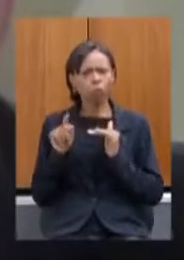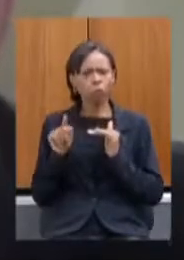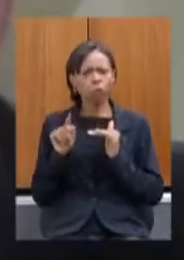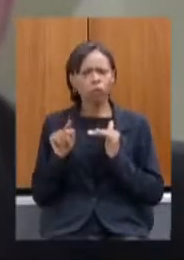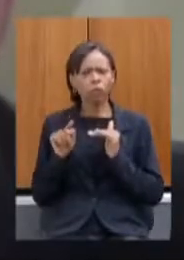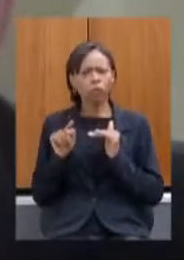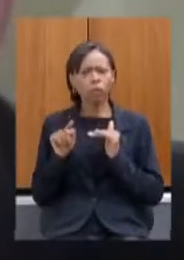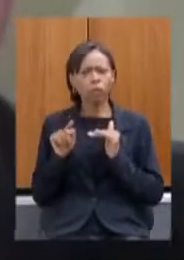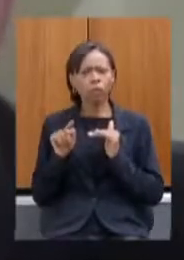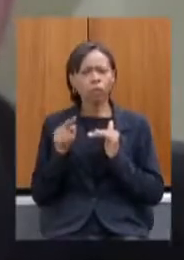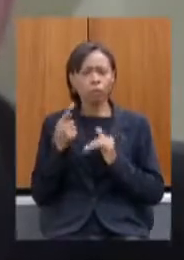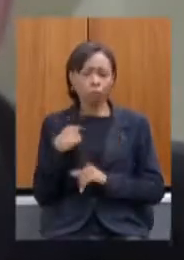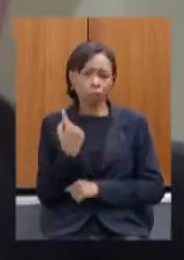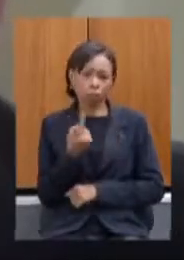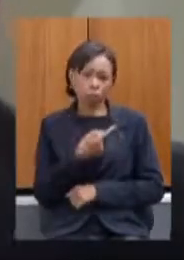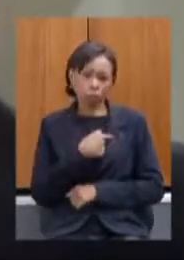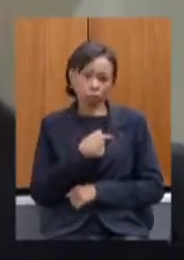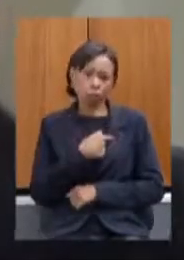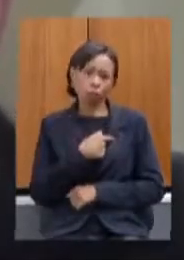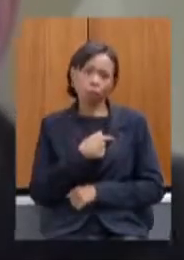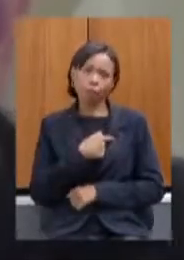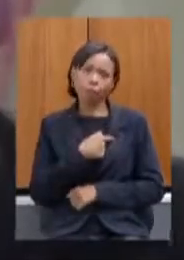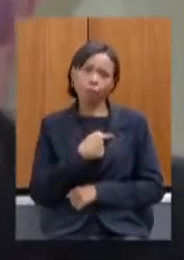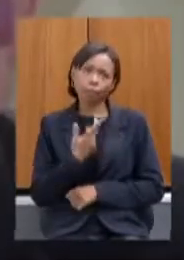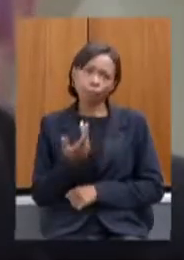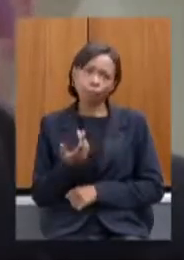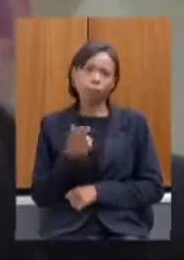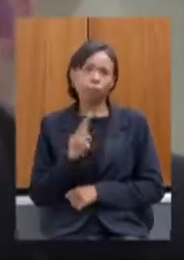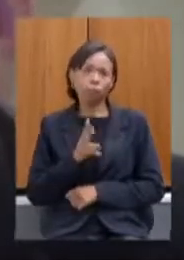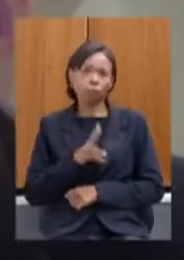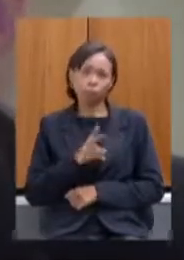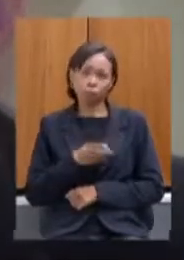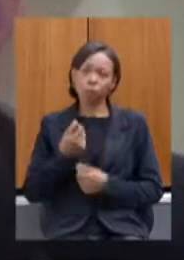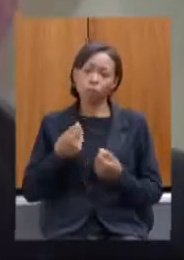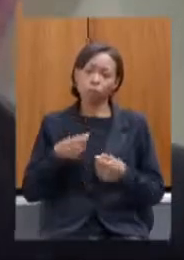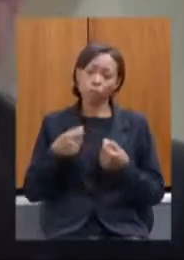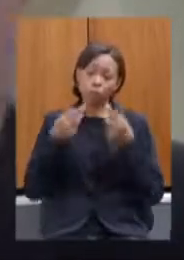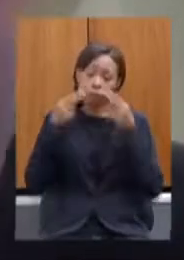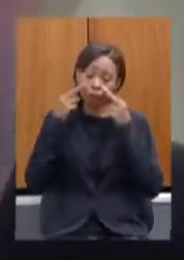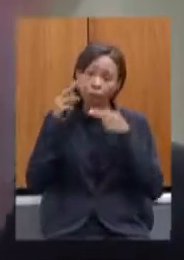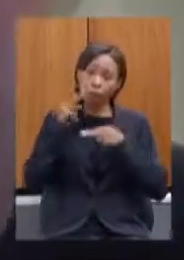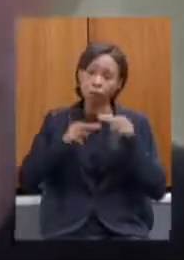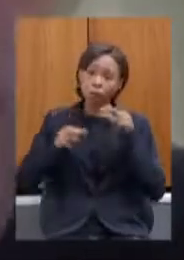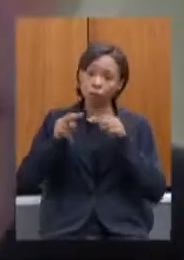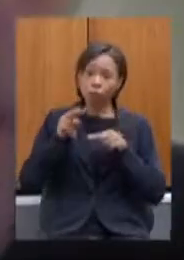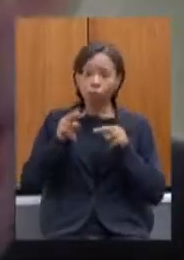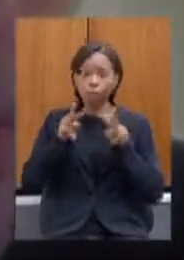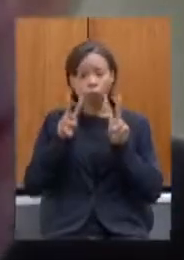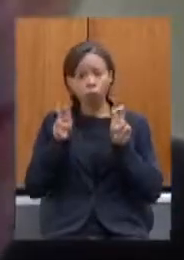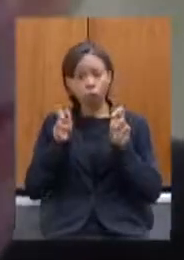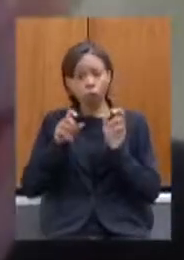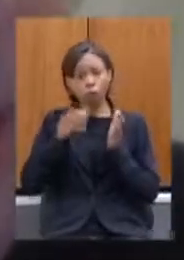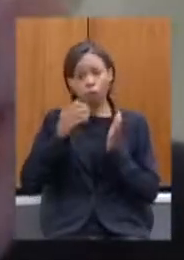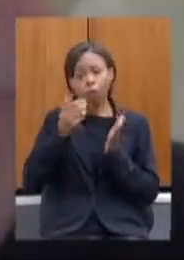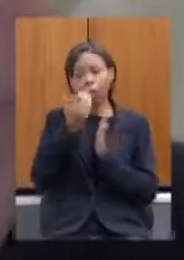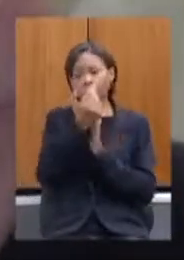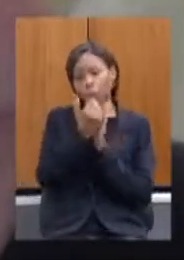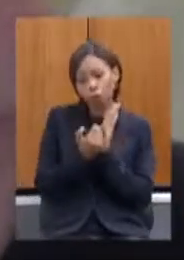nós sempre devemos revisitar a questão de isenção fiscal mas